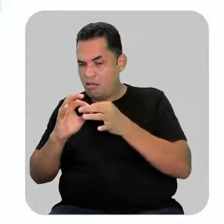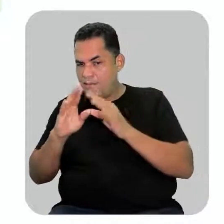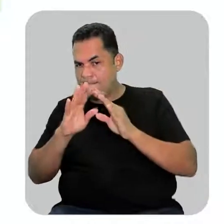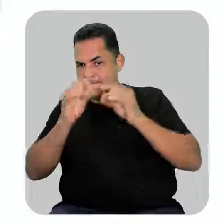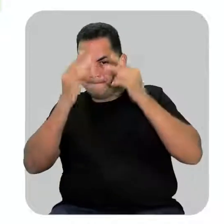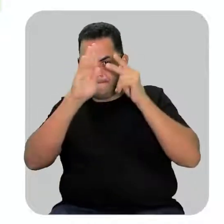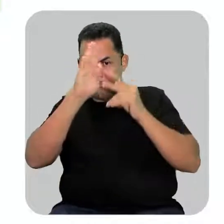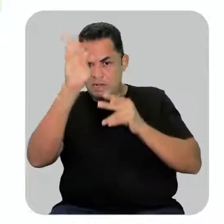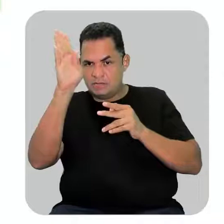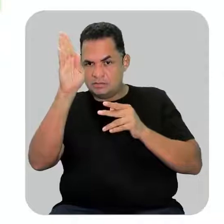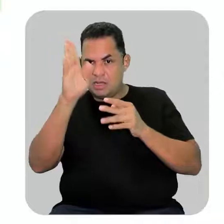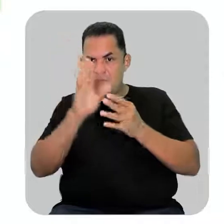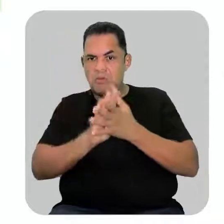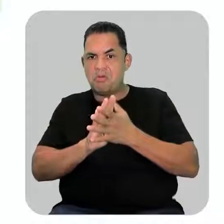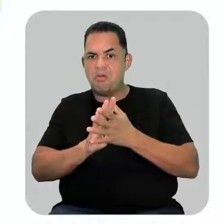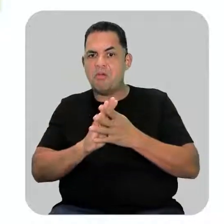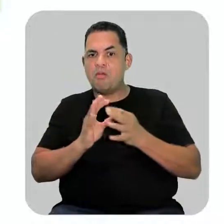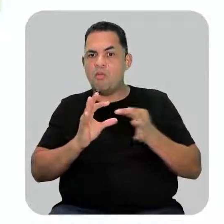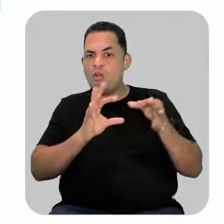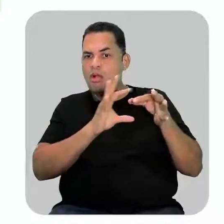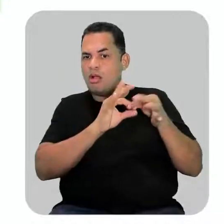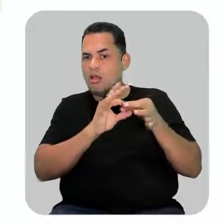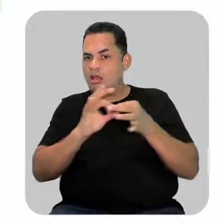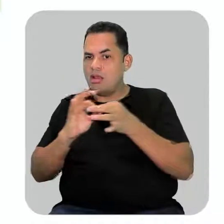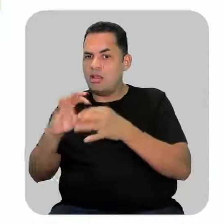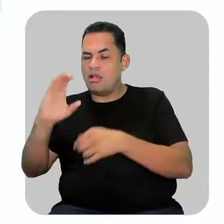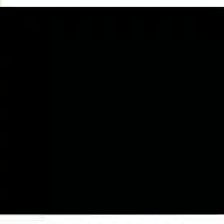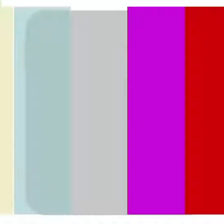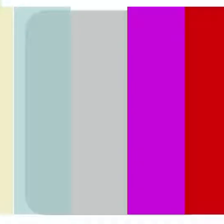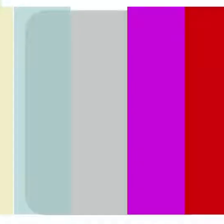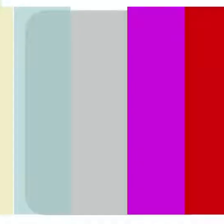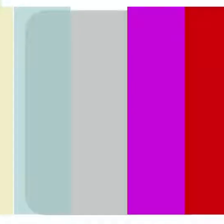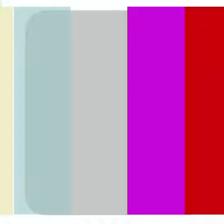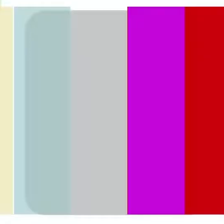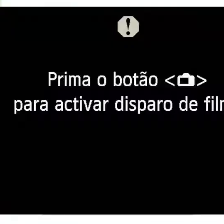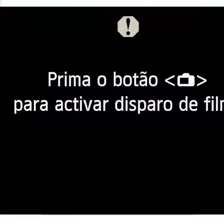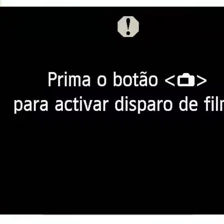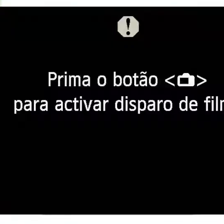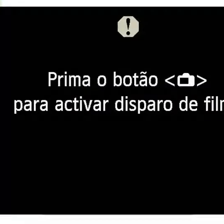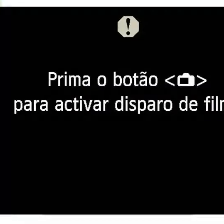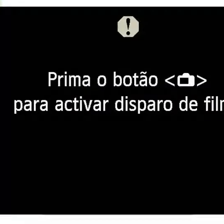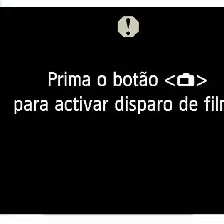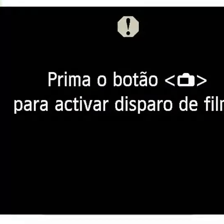cadeia carbônica, a minha cadeia carbônica nesse caso aqui pessoal é tudo,